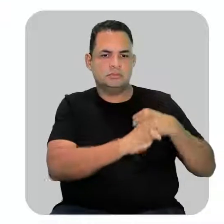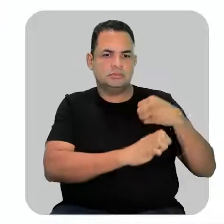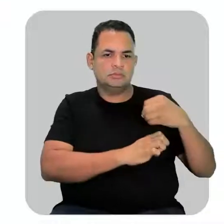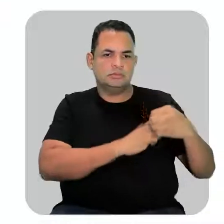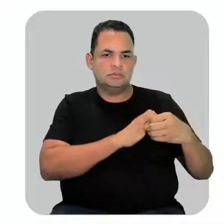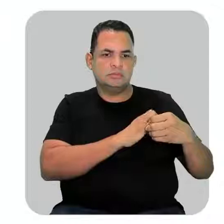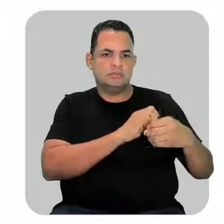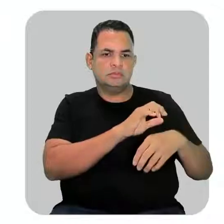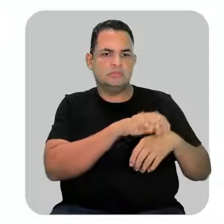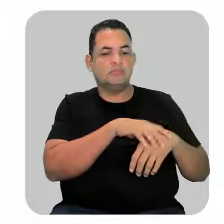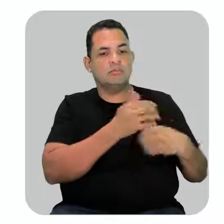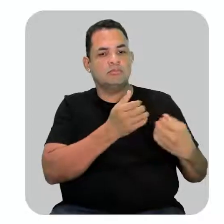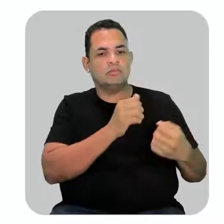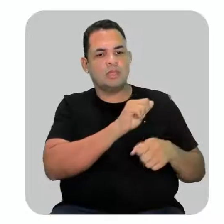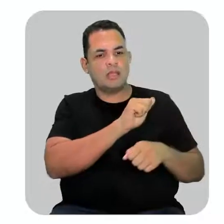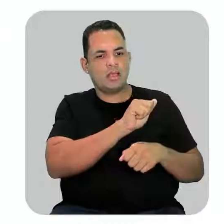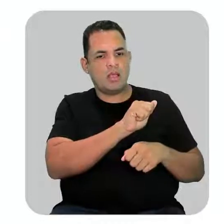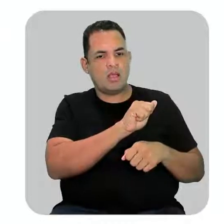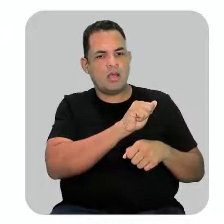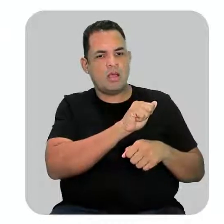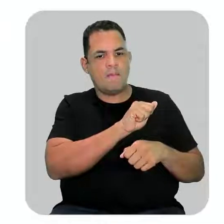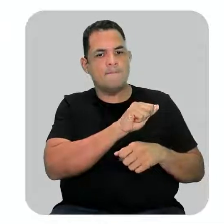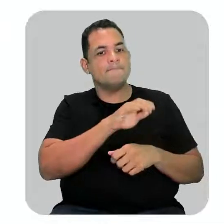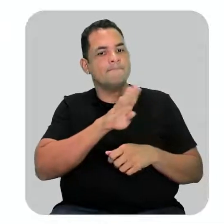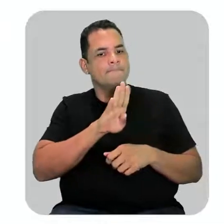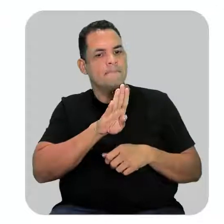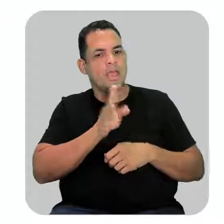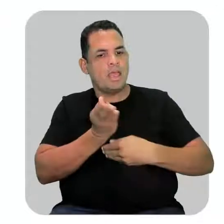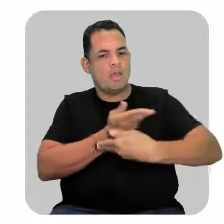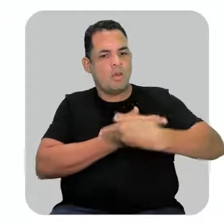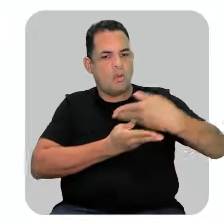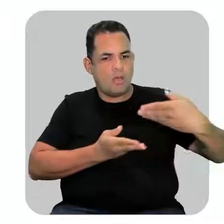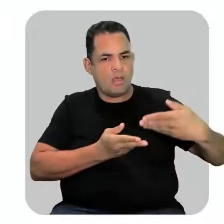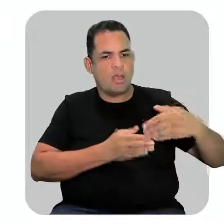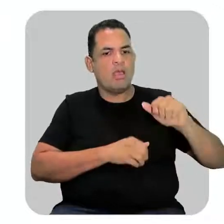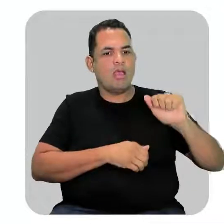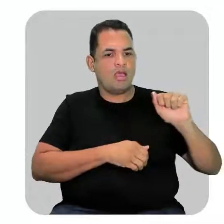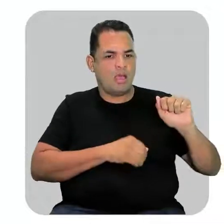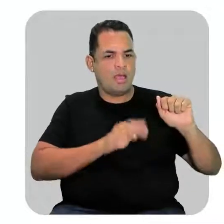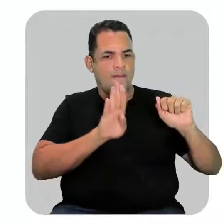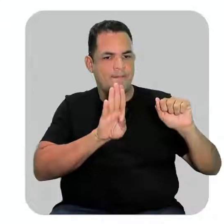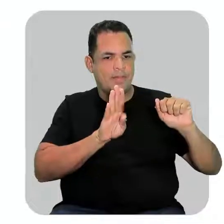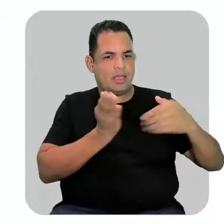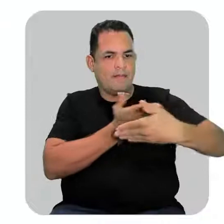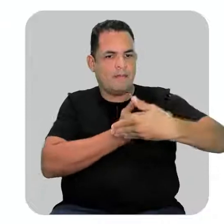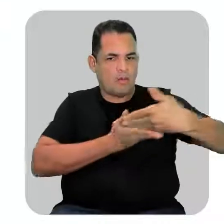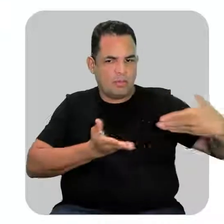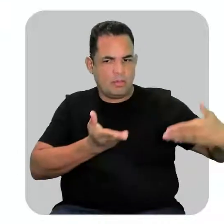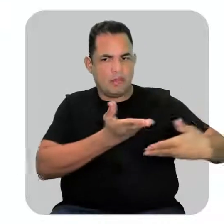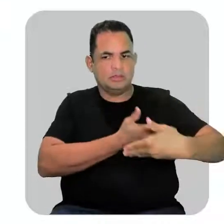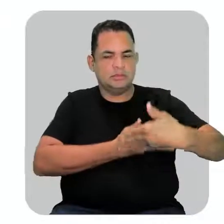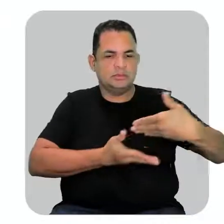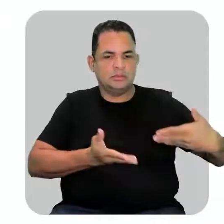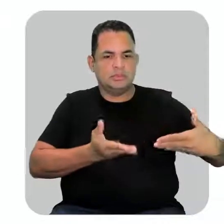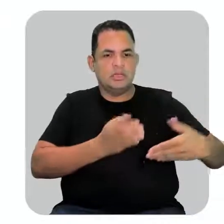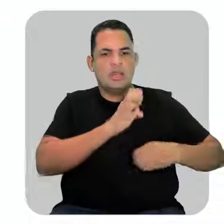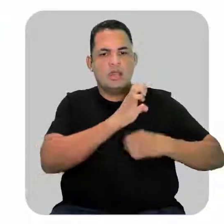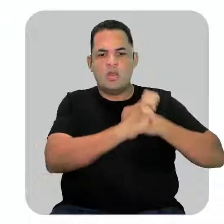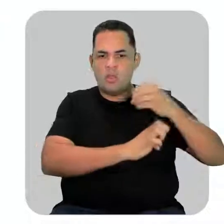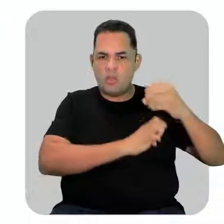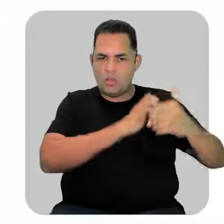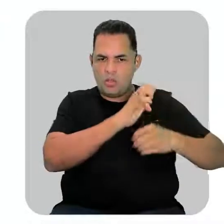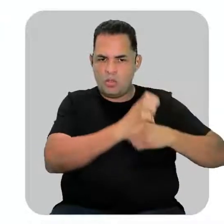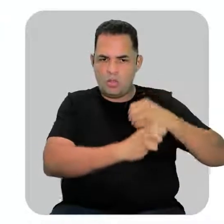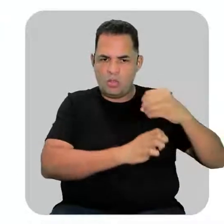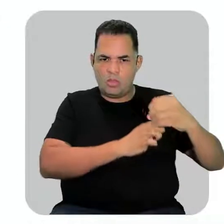compartilha o seu elétron e o composto B compartilha o elétron dele. Então, aqui nós temos um par